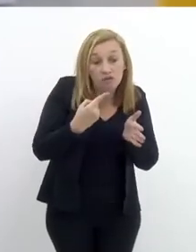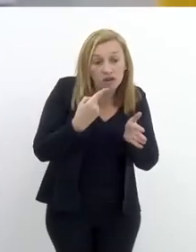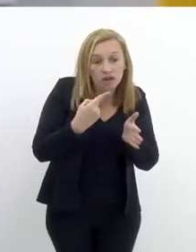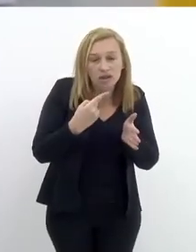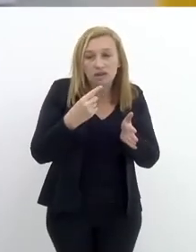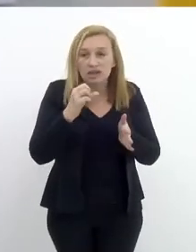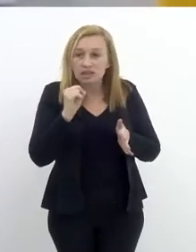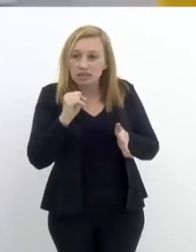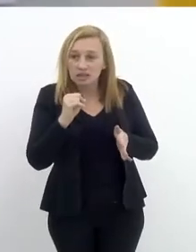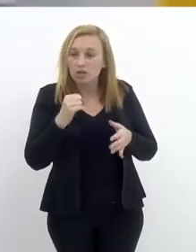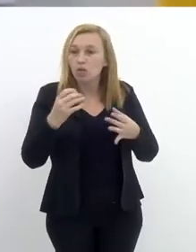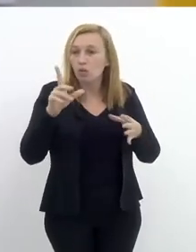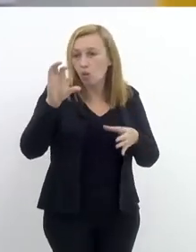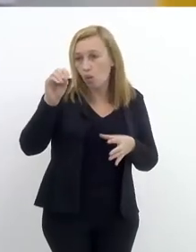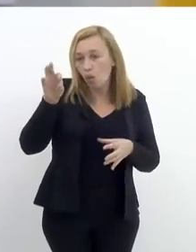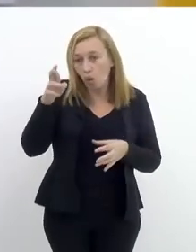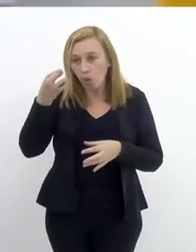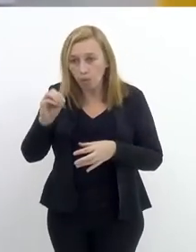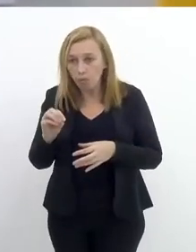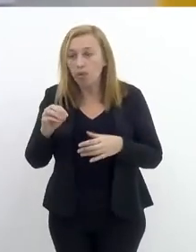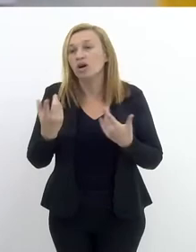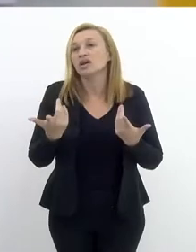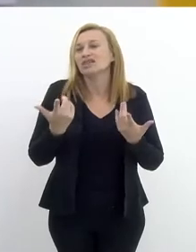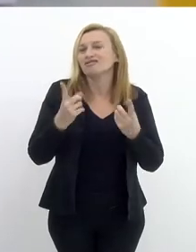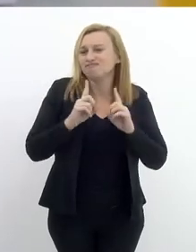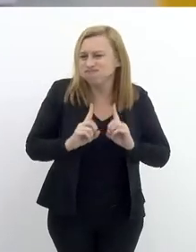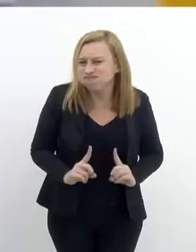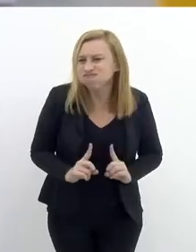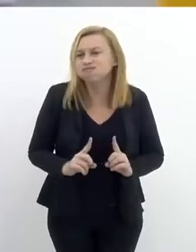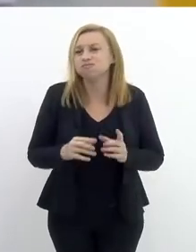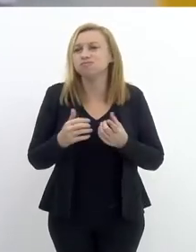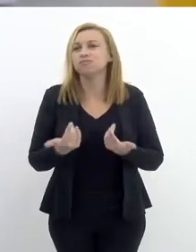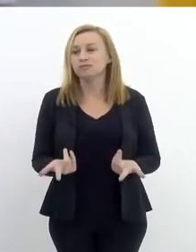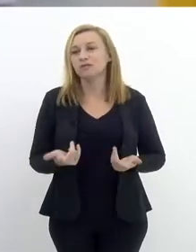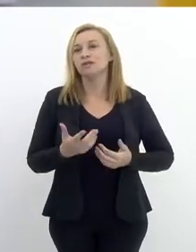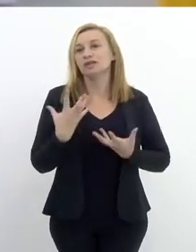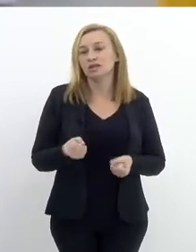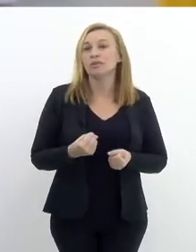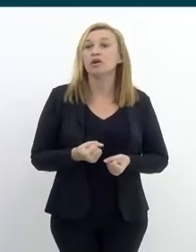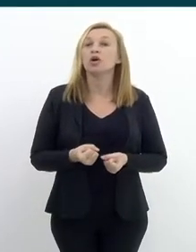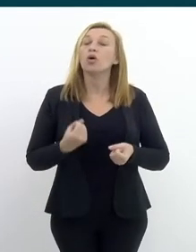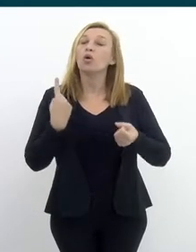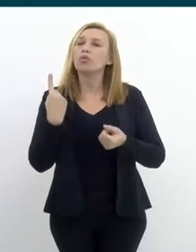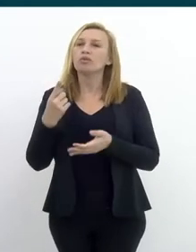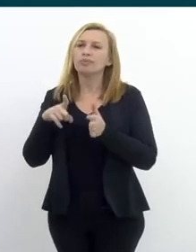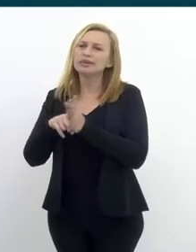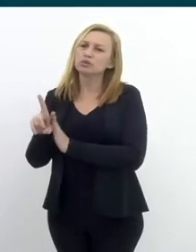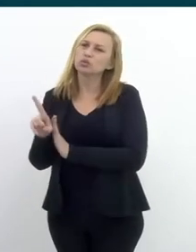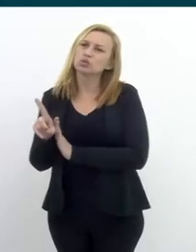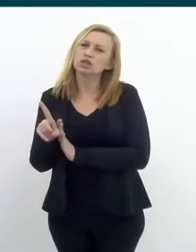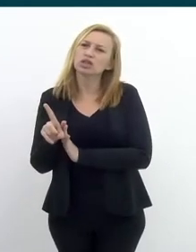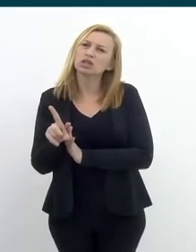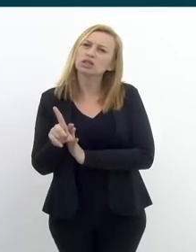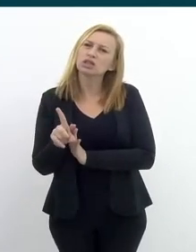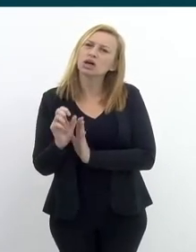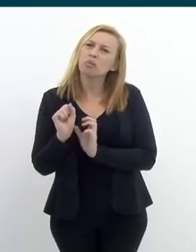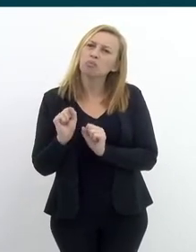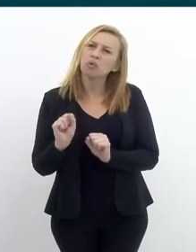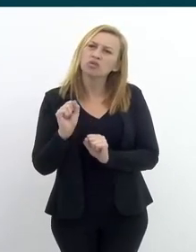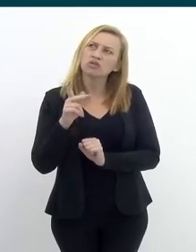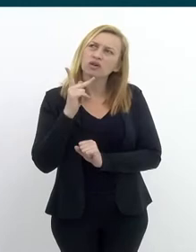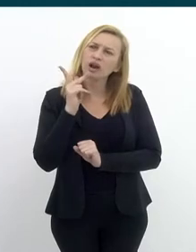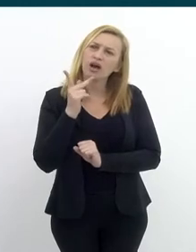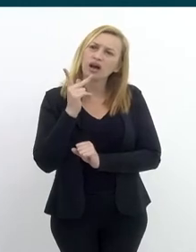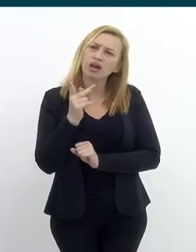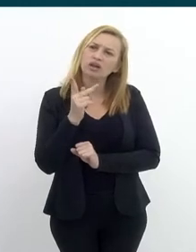humana, o que é bastante difícil para alguém com tanto estresse e tanta carga emocional absorver. Uma pergunta. A